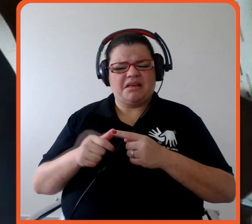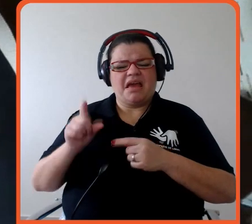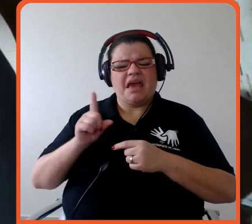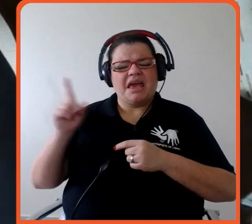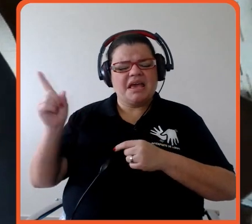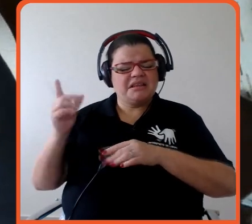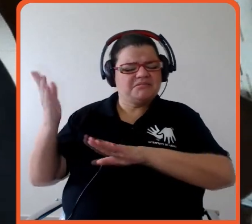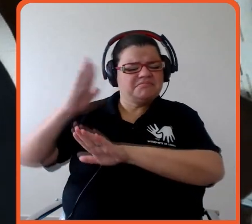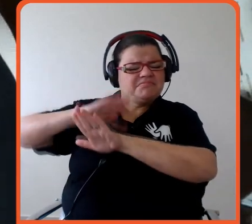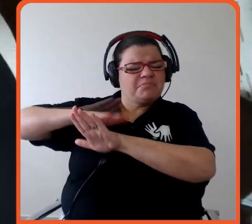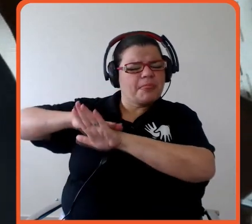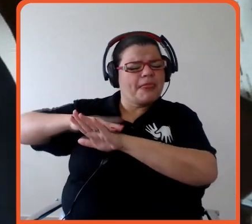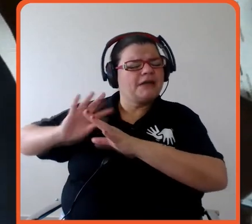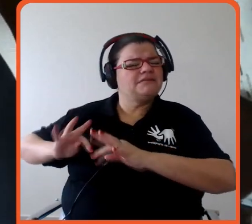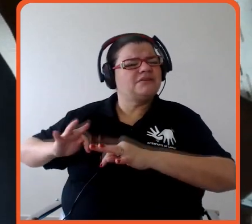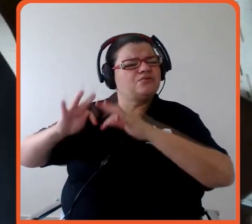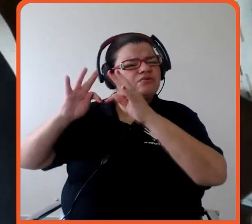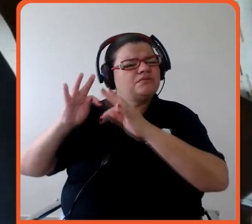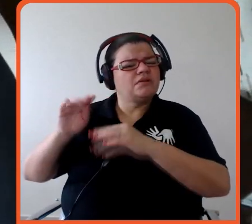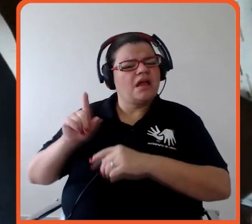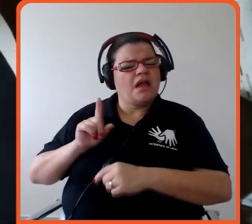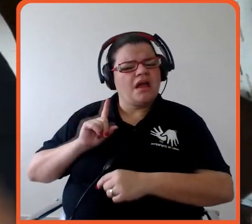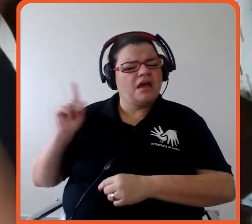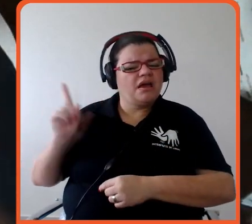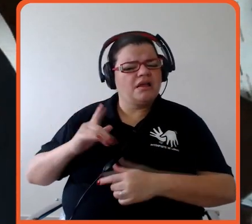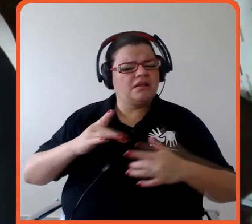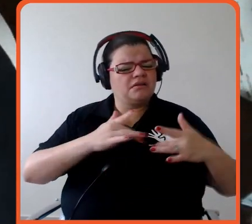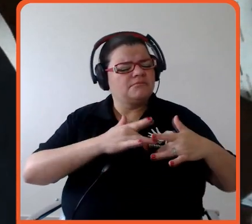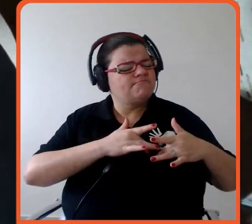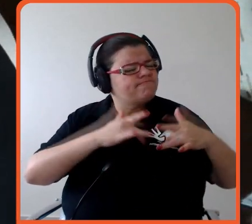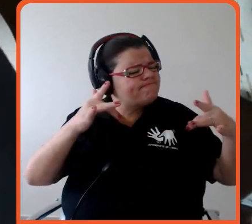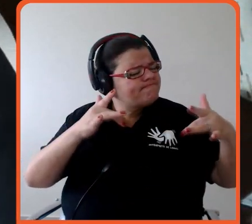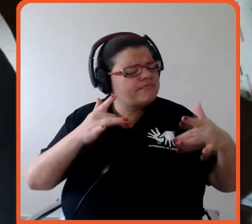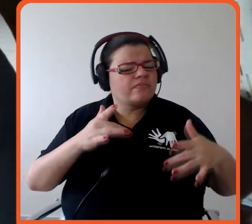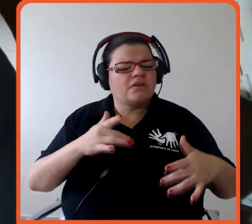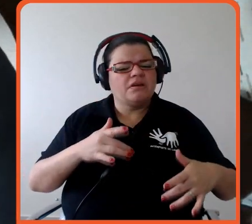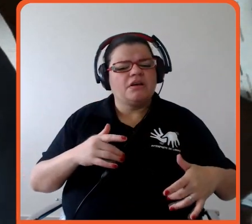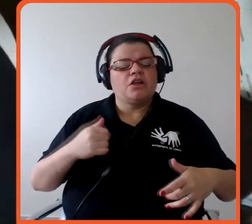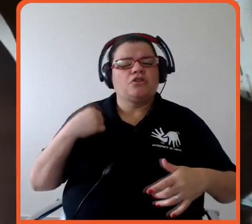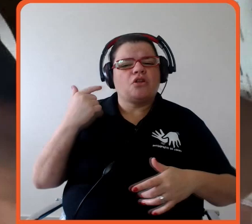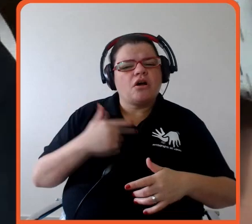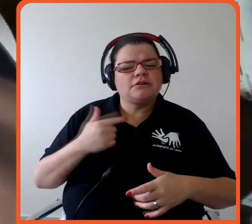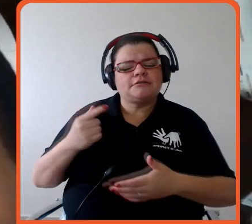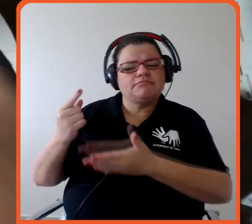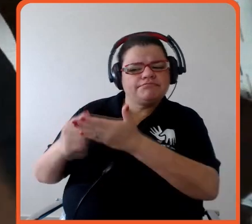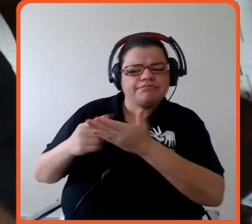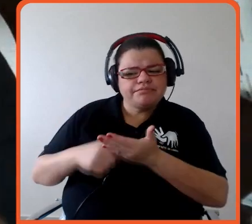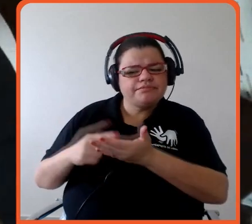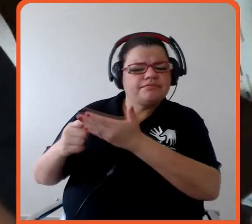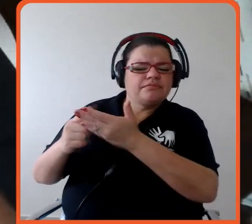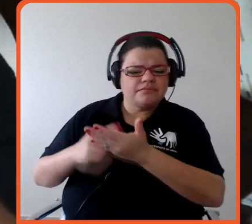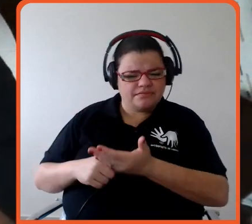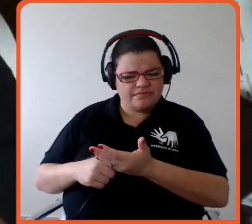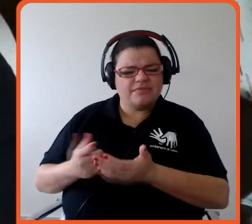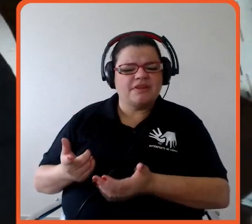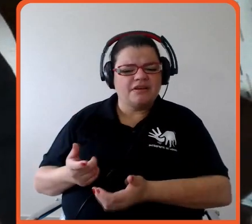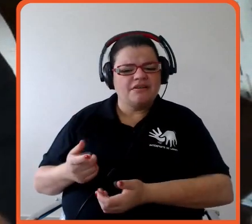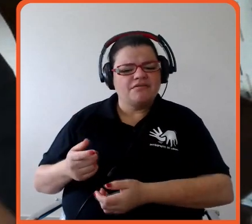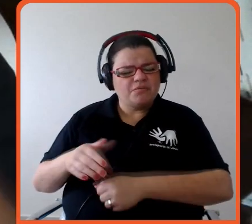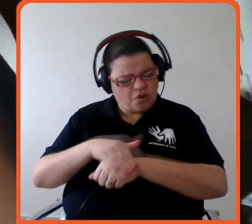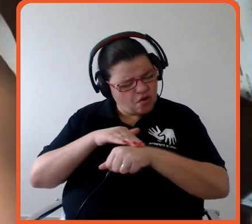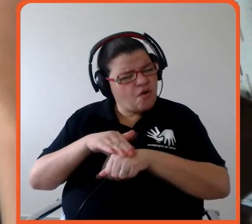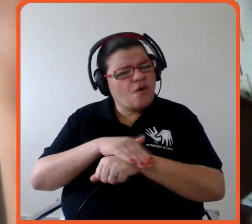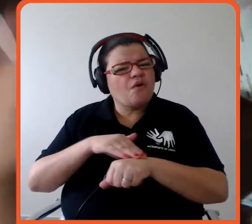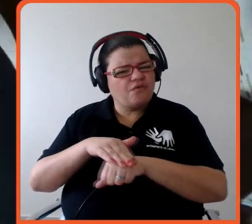construção mas uma paixão pelo tema muito bacana e aquilo foi nos dando a ideia de vamos trazer essa turma para